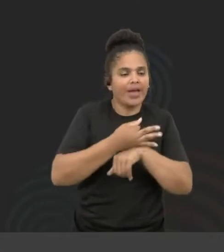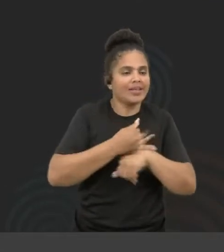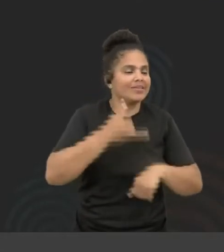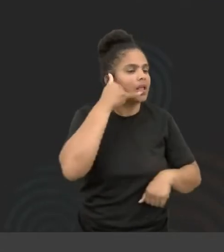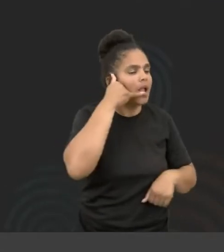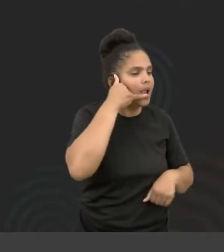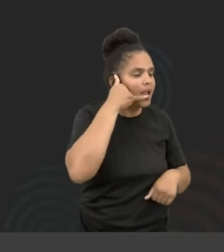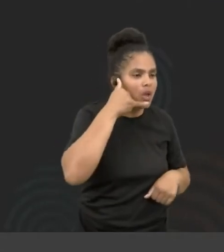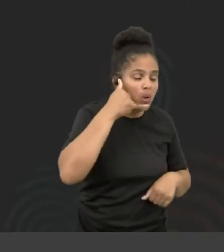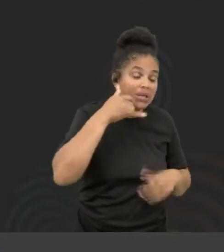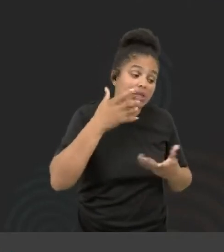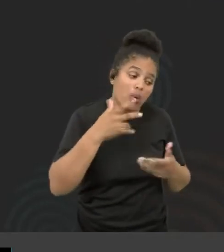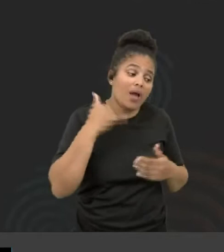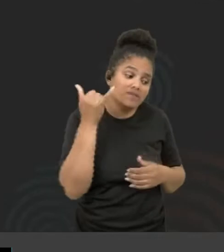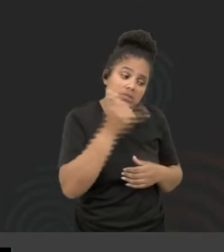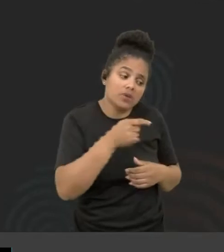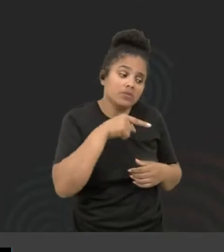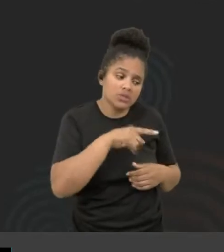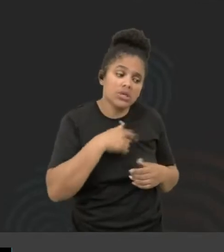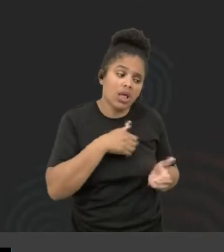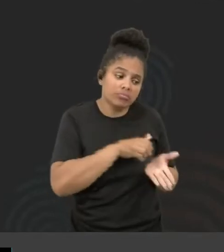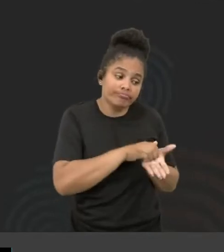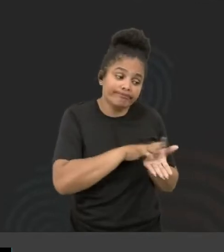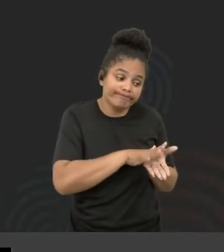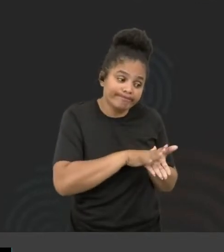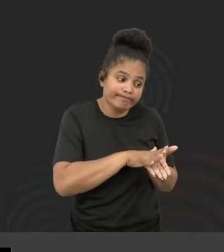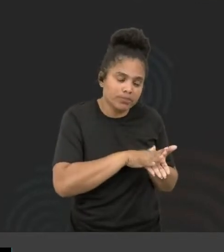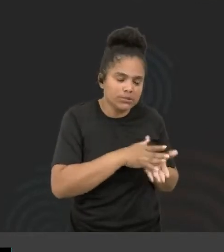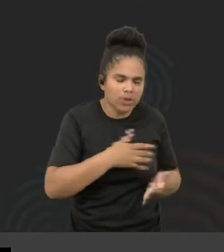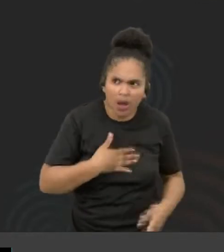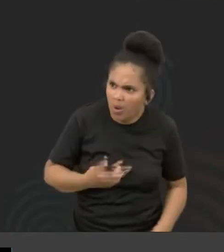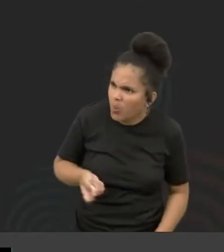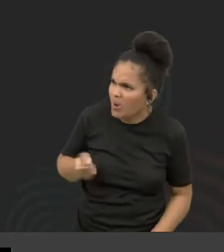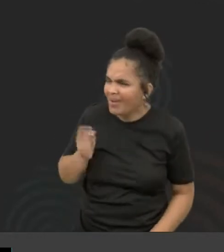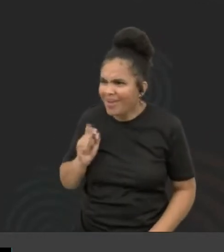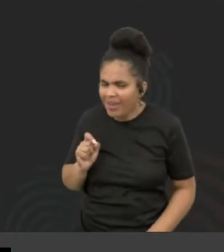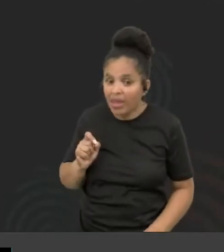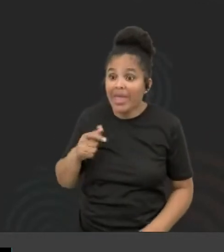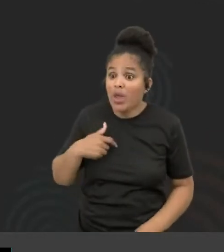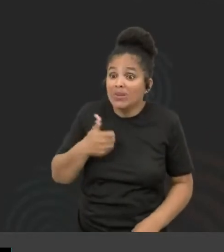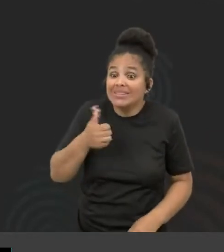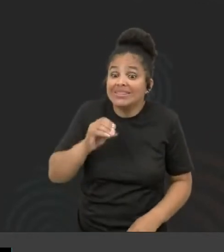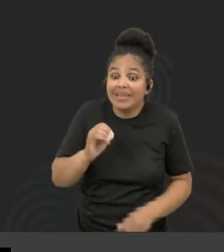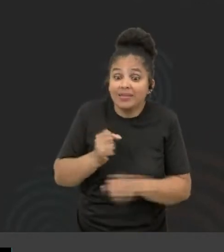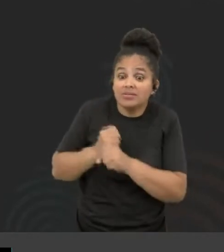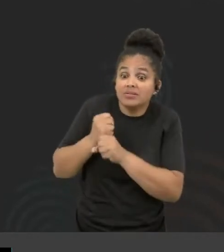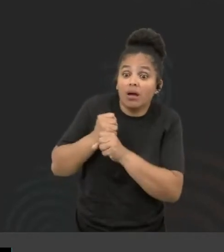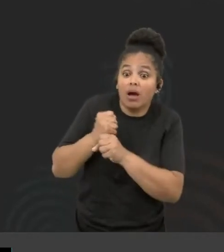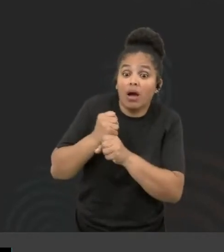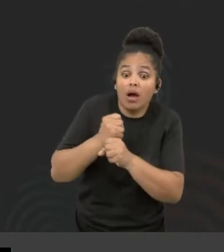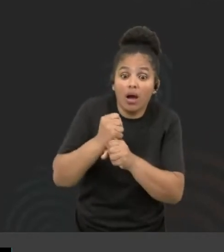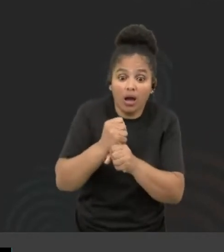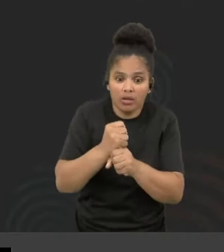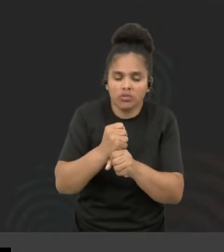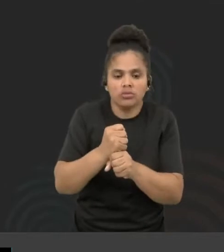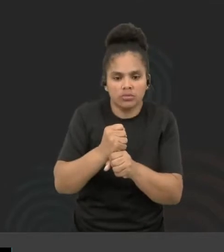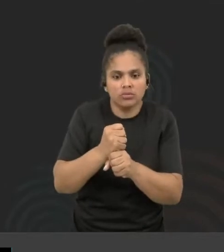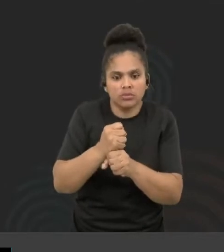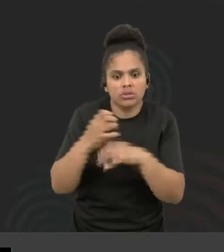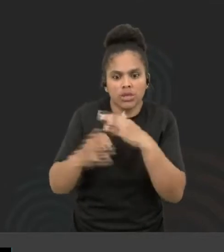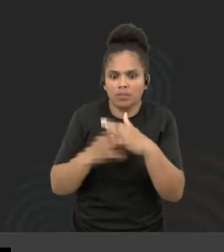Olha só. Te ligamos para dizer que isso não faz mais parte do quadro de funcionário. O quê? Eu ia fazer 10 anos de empresa. Ia ganhar meu quinquênio, gente.